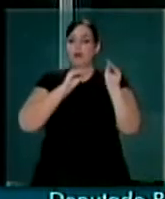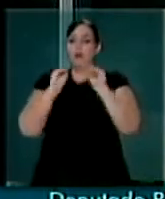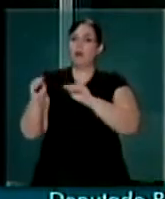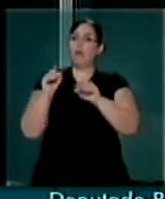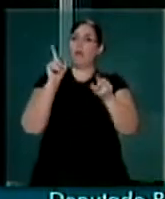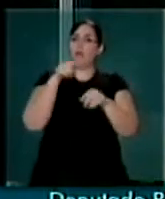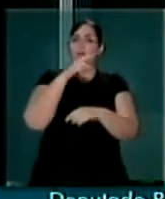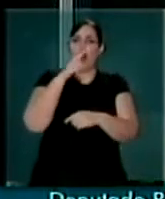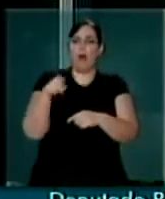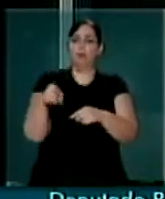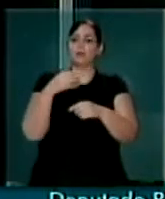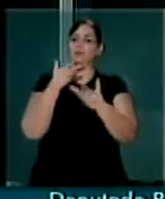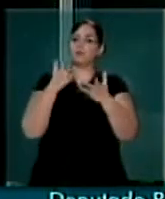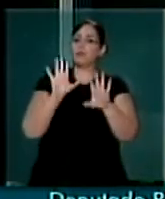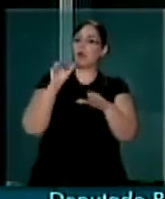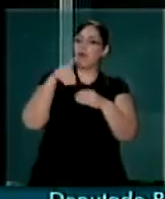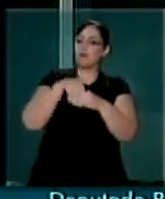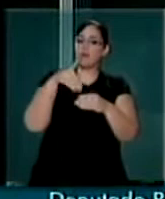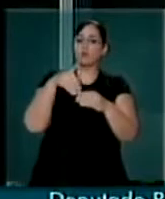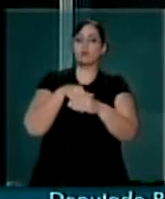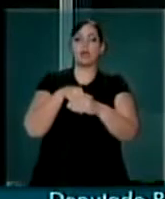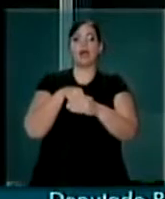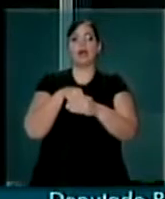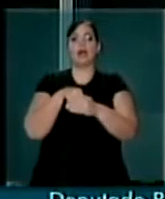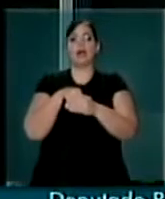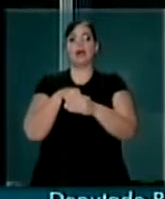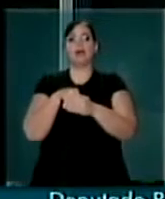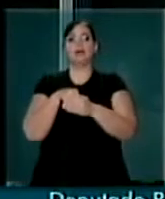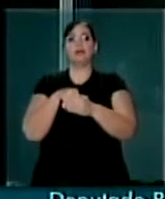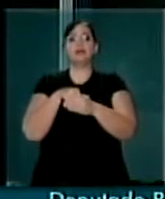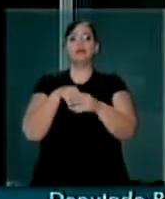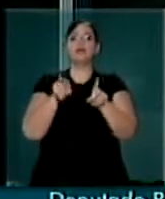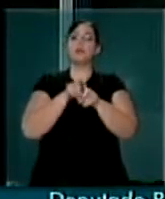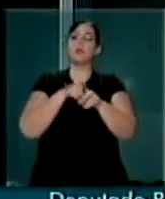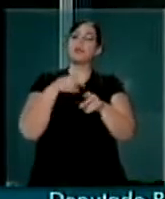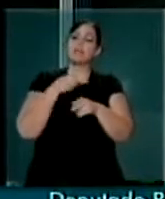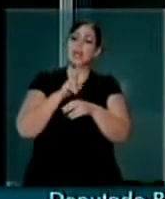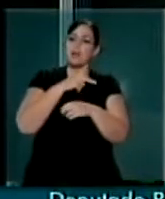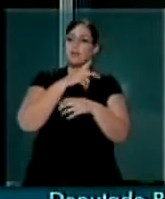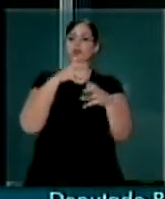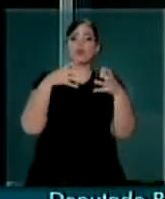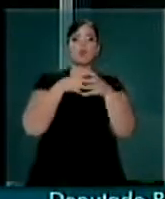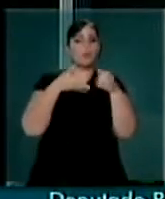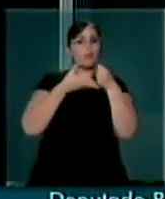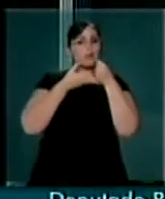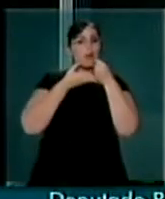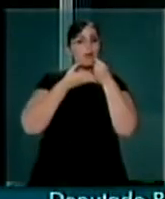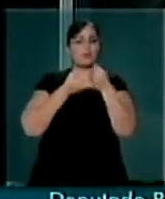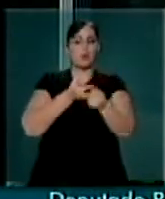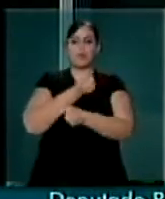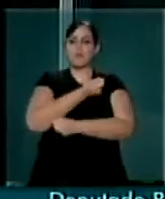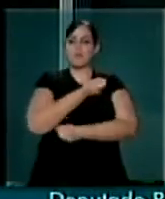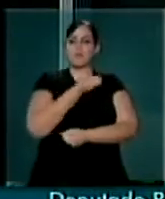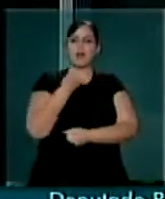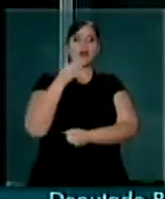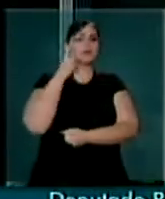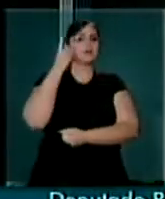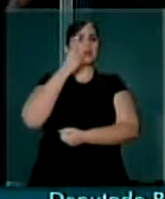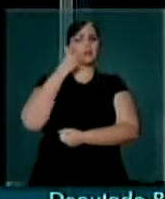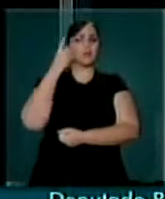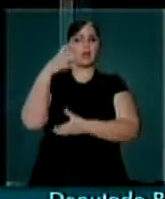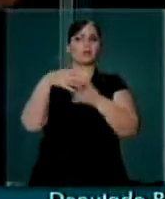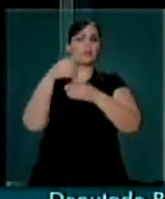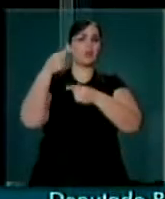votar, de ter medo do voto e vem sendo apoiado por uma série de parlamentares e